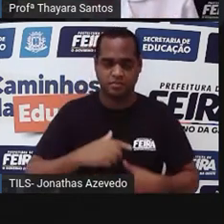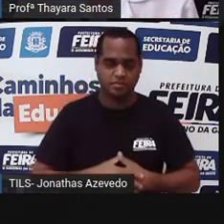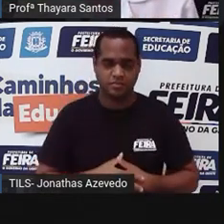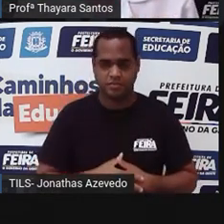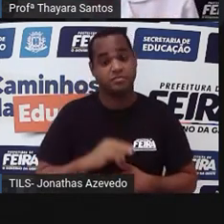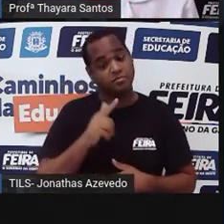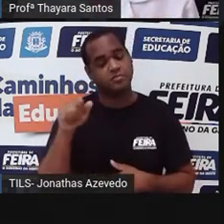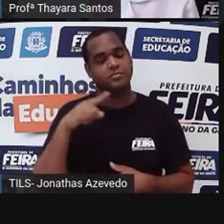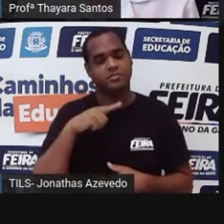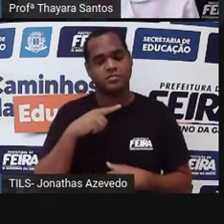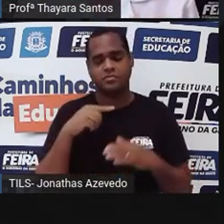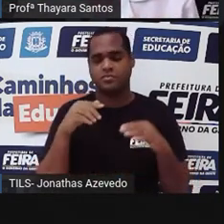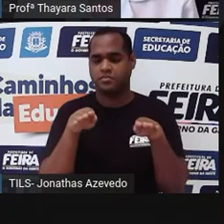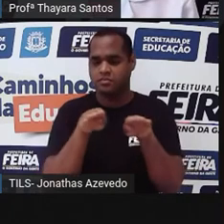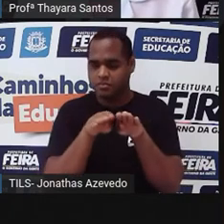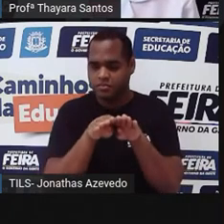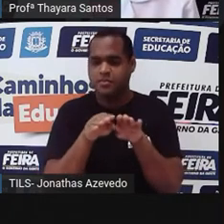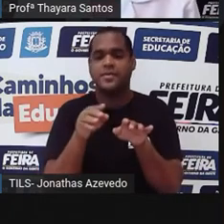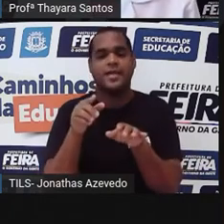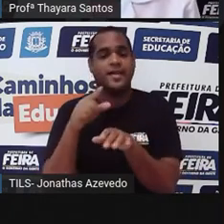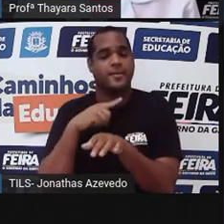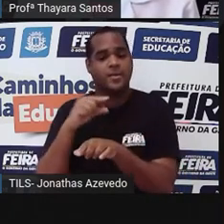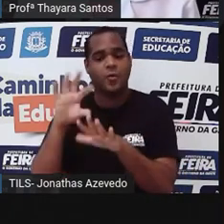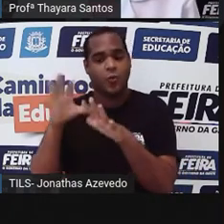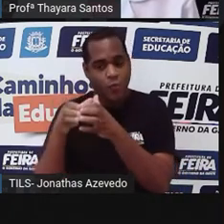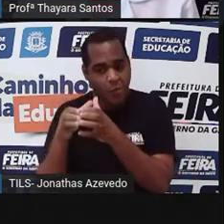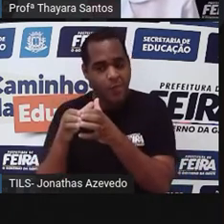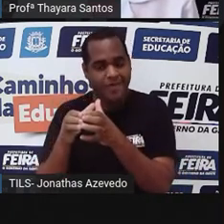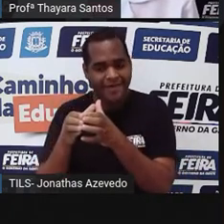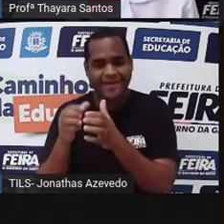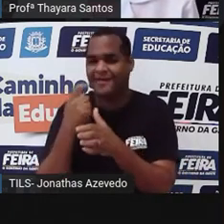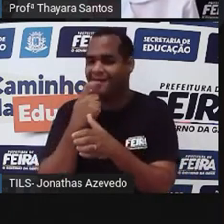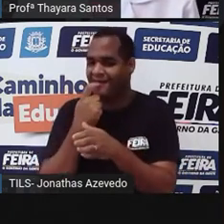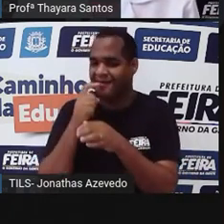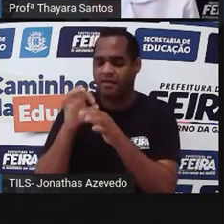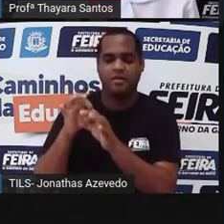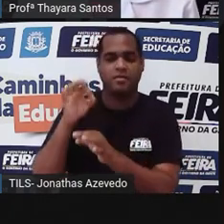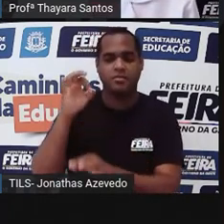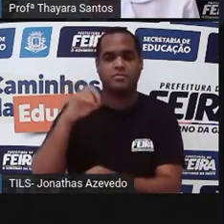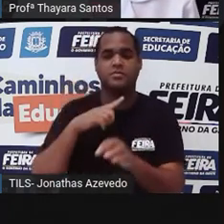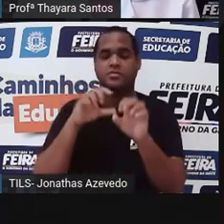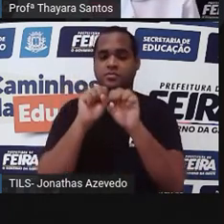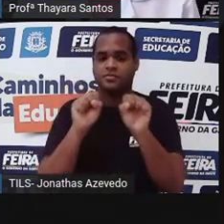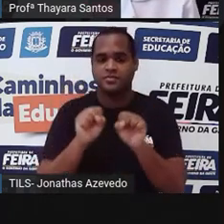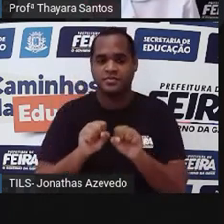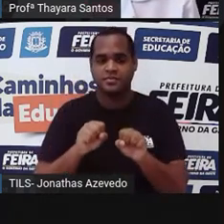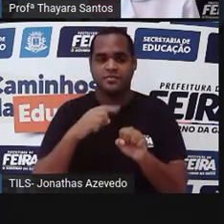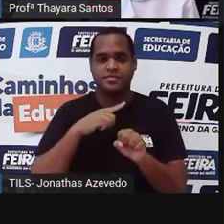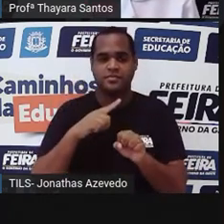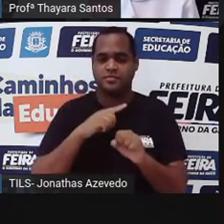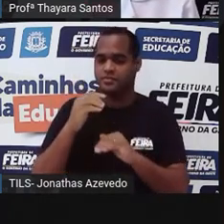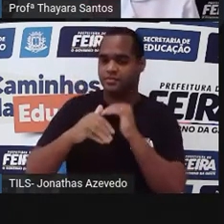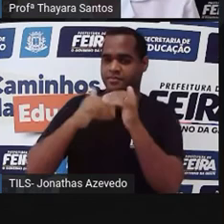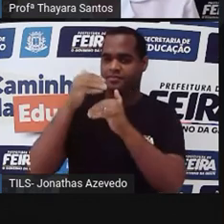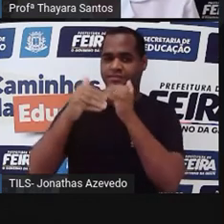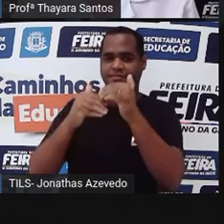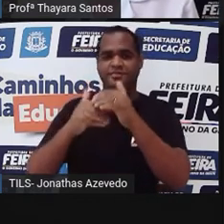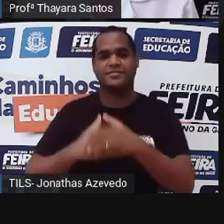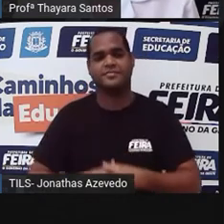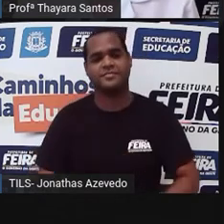assim como os outros do grupo dos vertebrados, a gente apresenta um sistema nervoso bem desenvolvido.